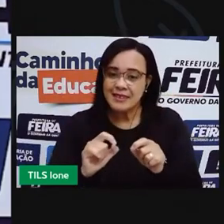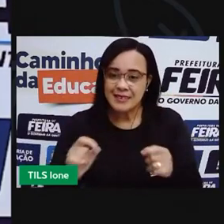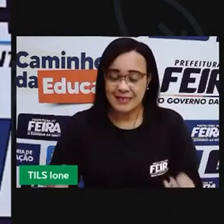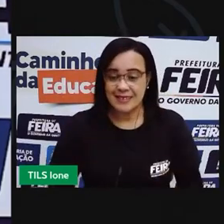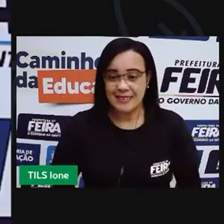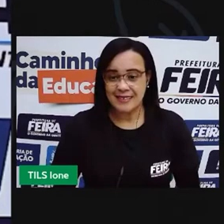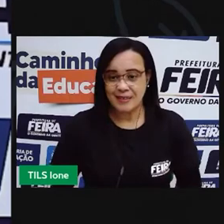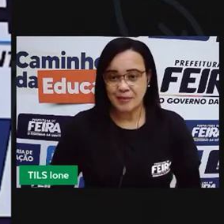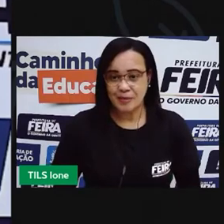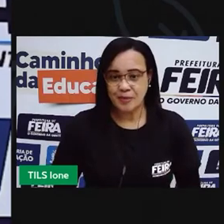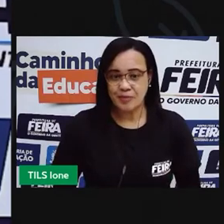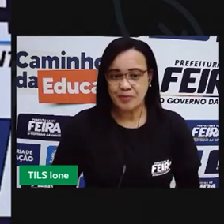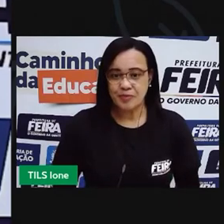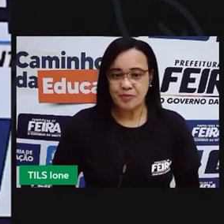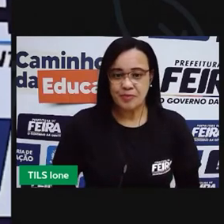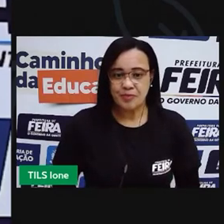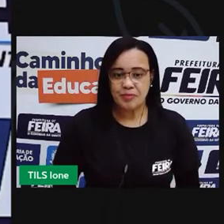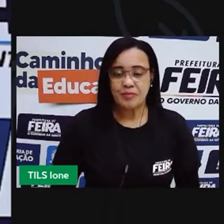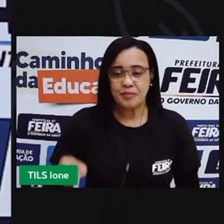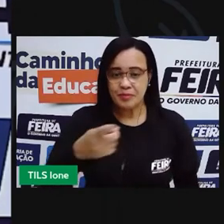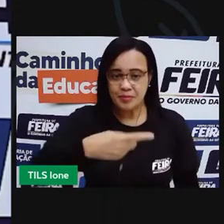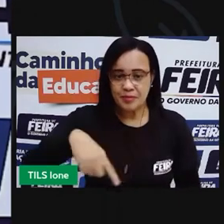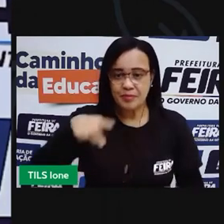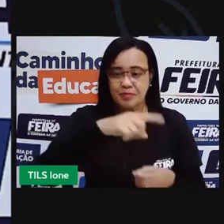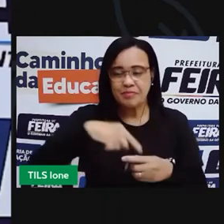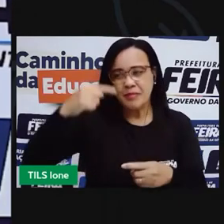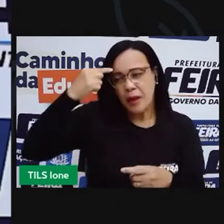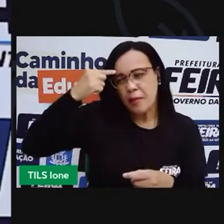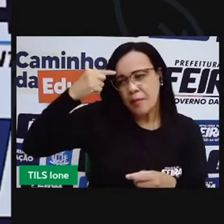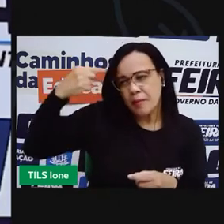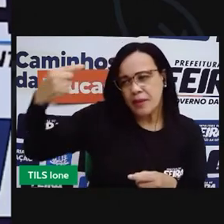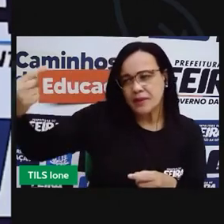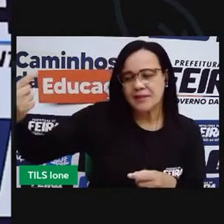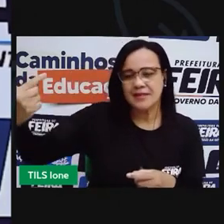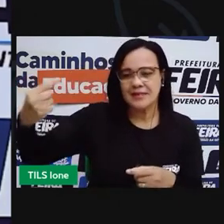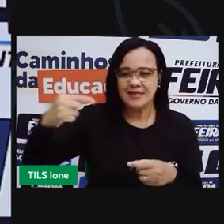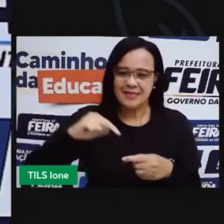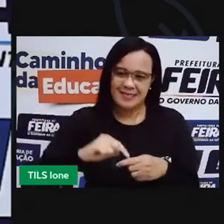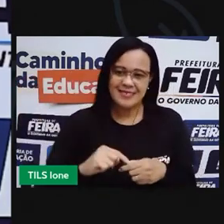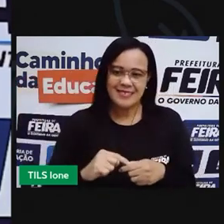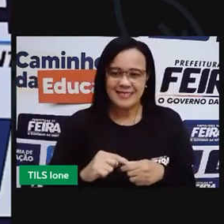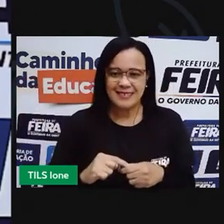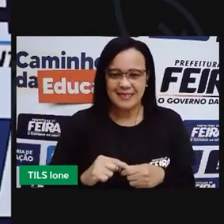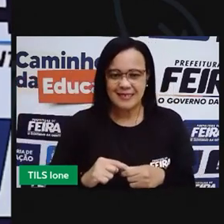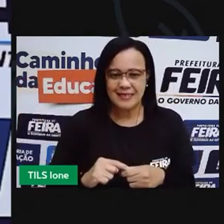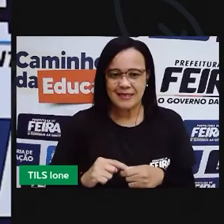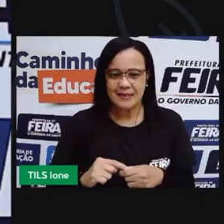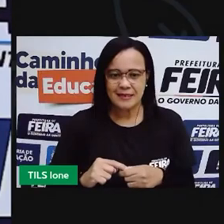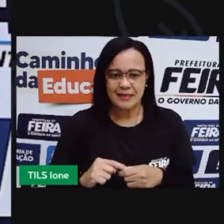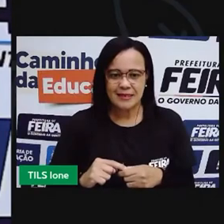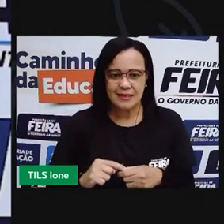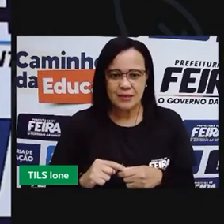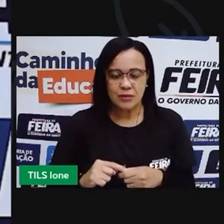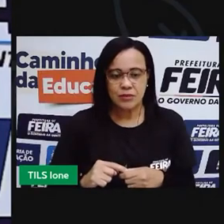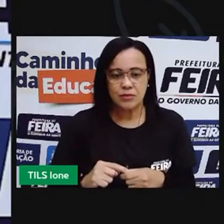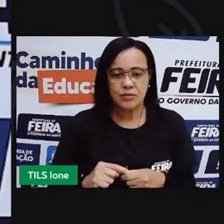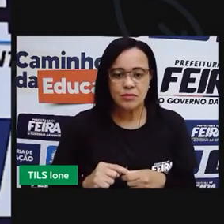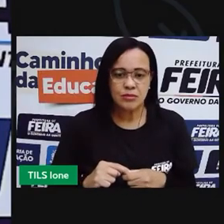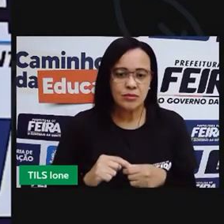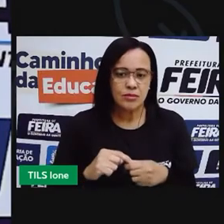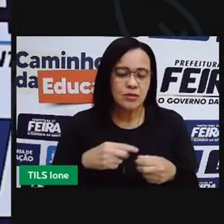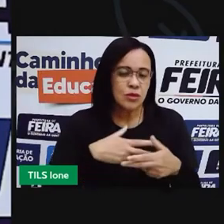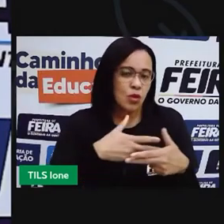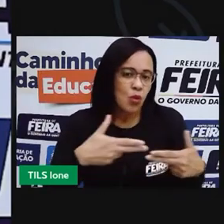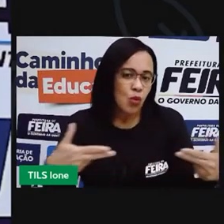nós possamos pensar sobre os julgamentos, sobre